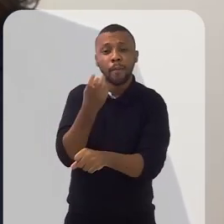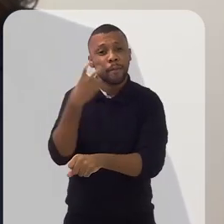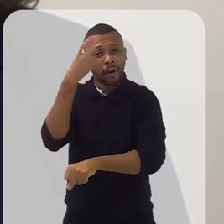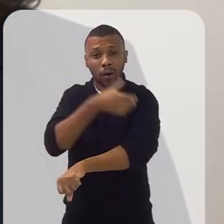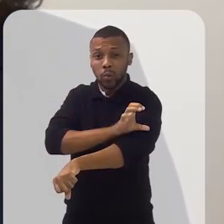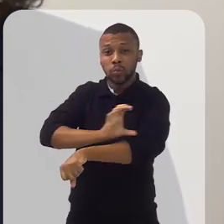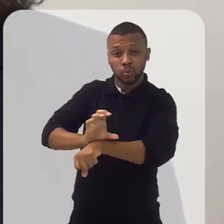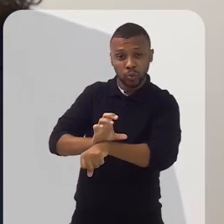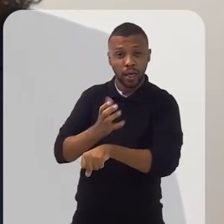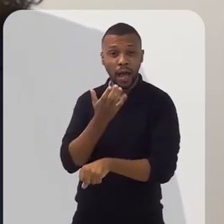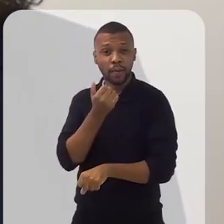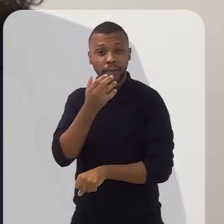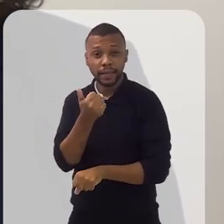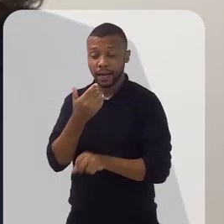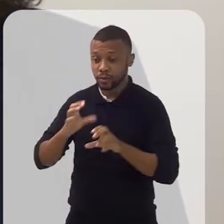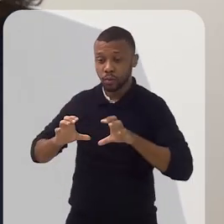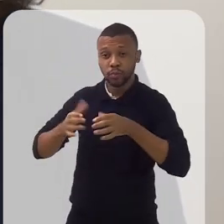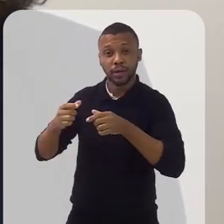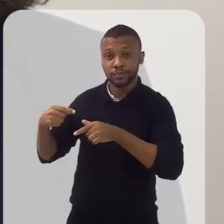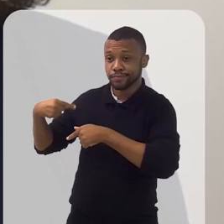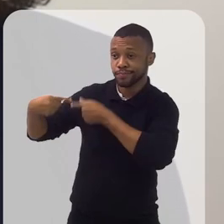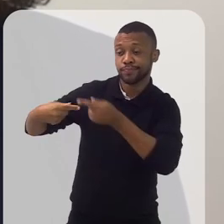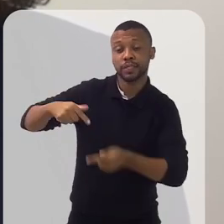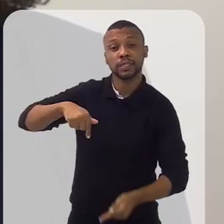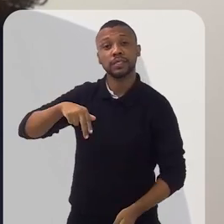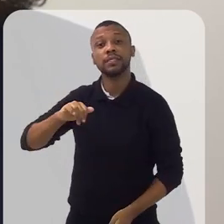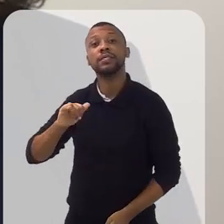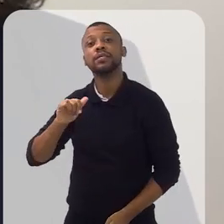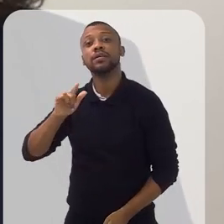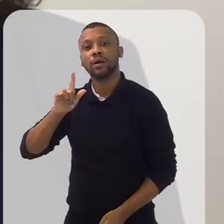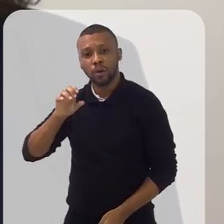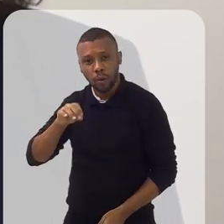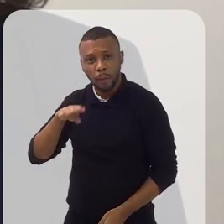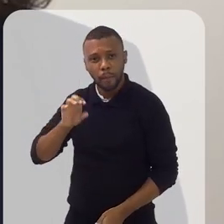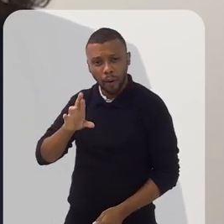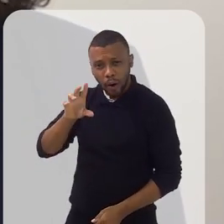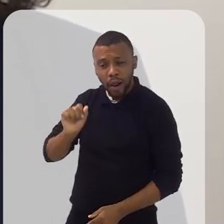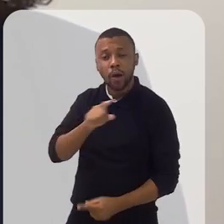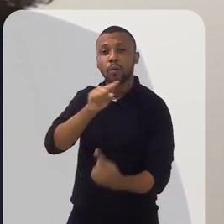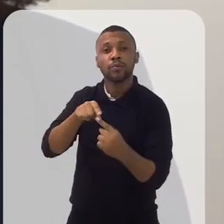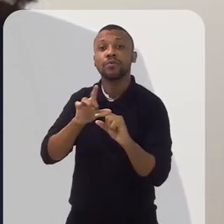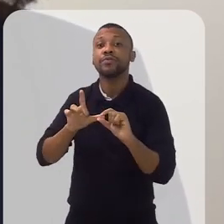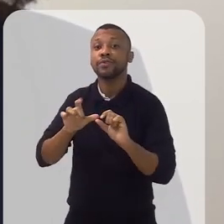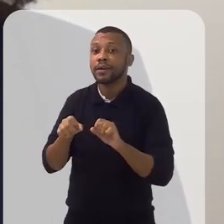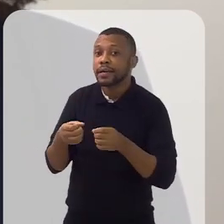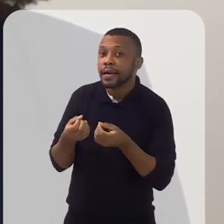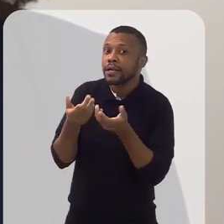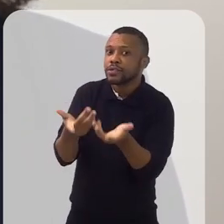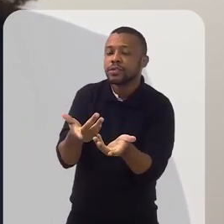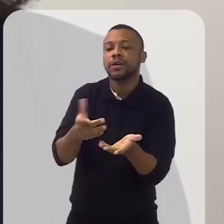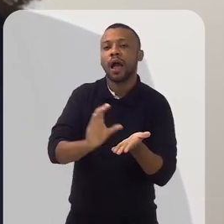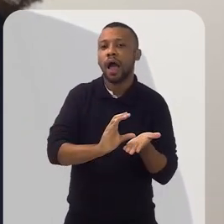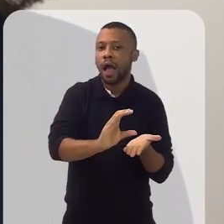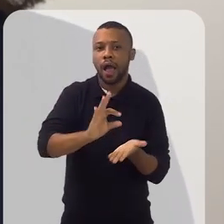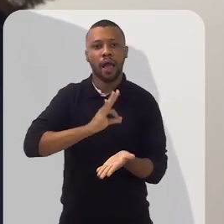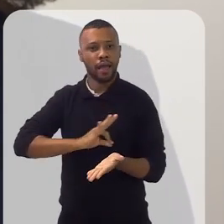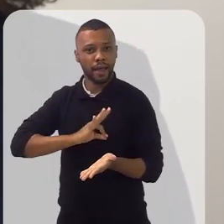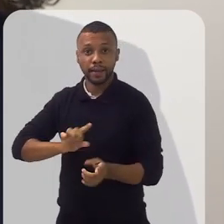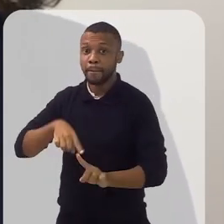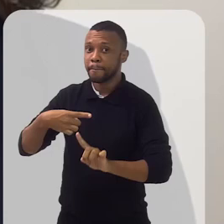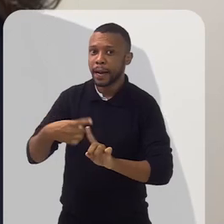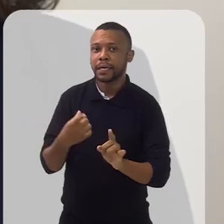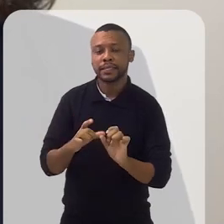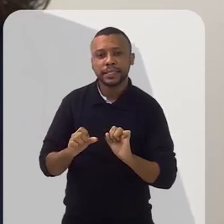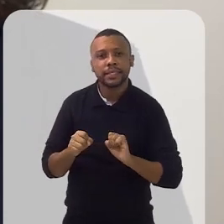comunidades quilombolas no Brasil, com o objetivo de estimular a geração de renda e garantir a segurança alimentar dessa população.